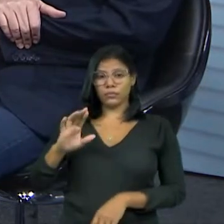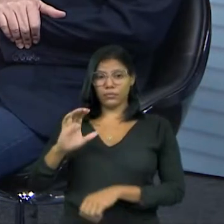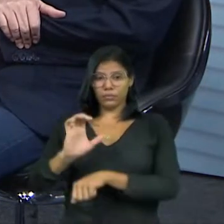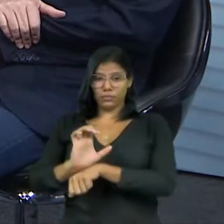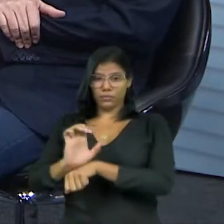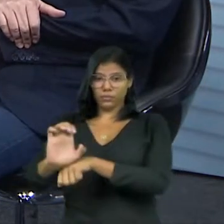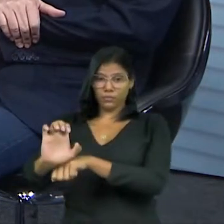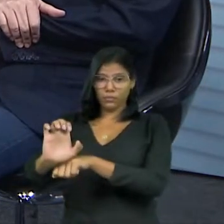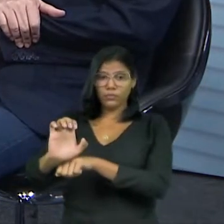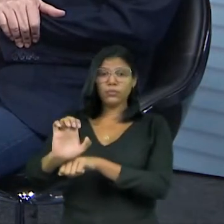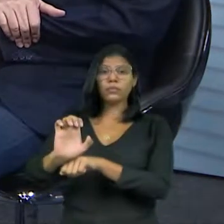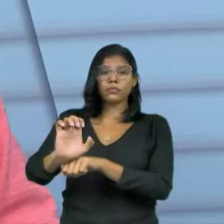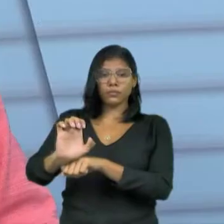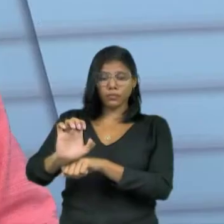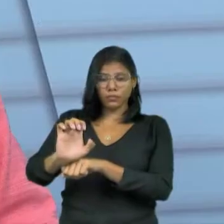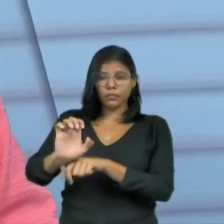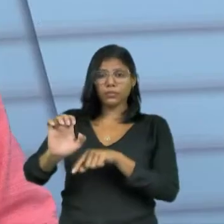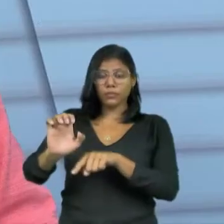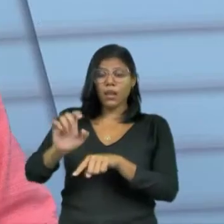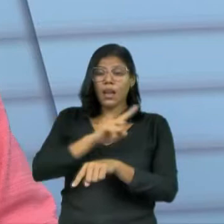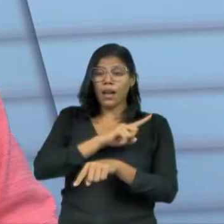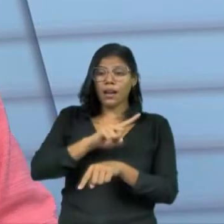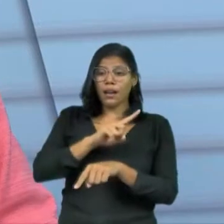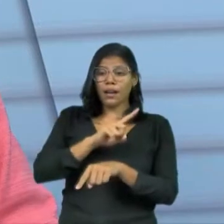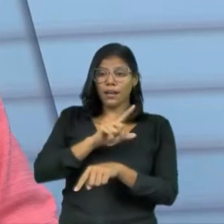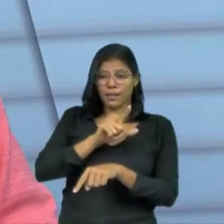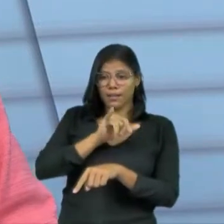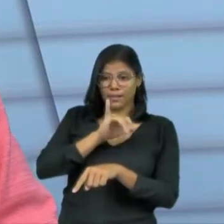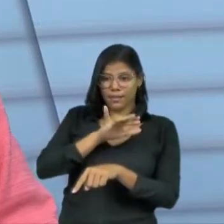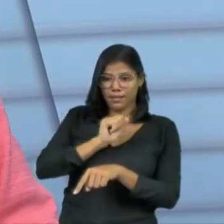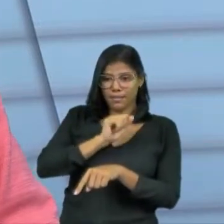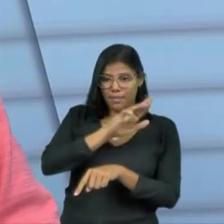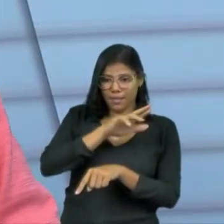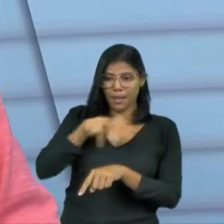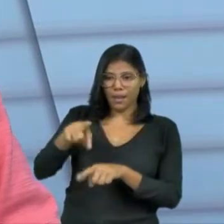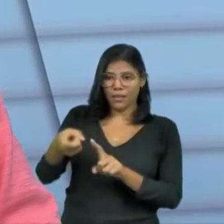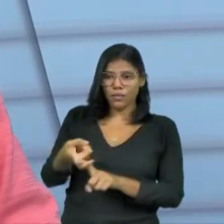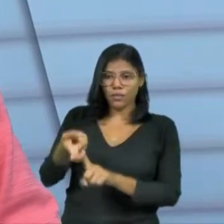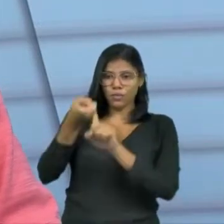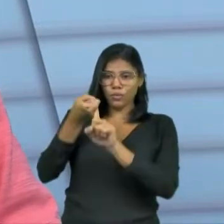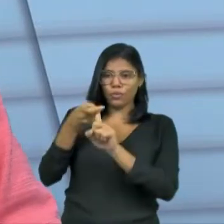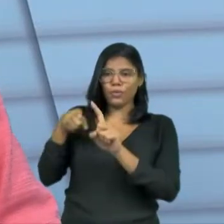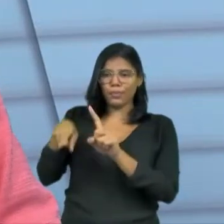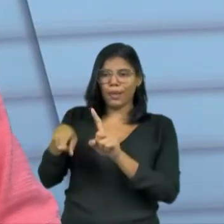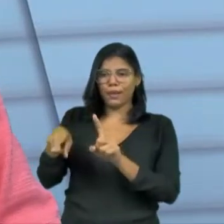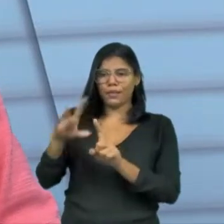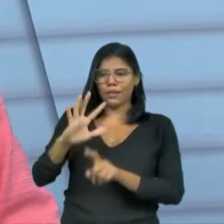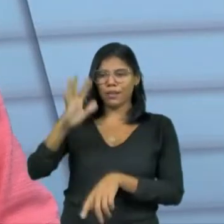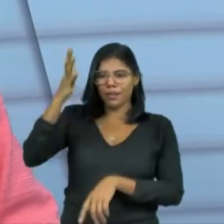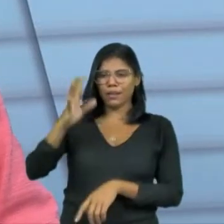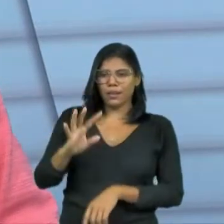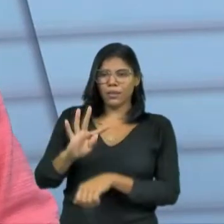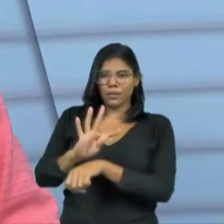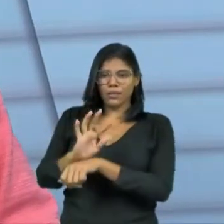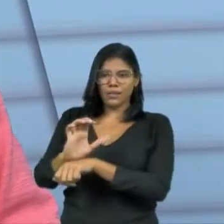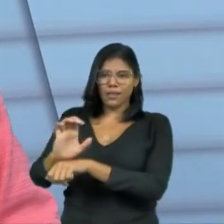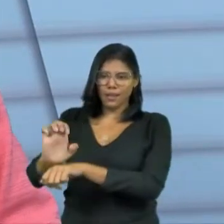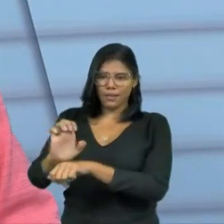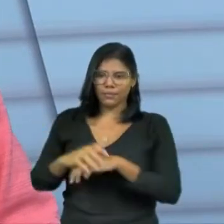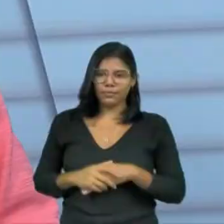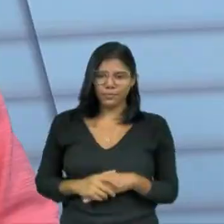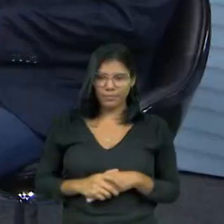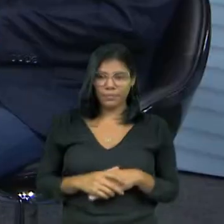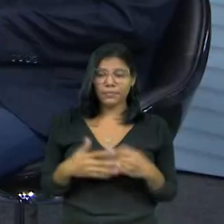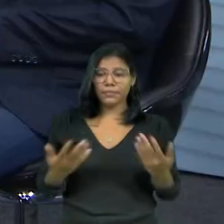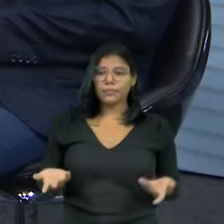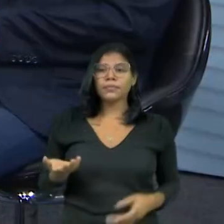Por meio de eliminar, está suspenso aquele impedimento, aquela inelegibilidade para o candidato. Tá. Então, a campanha...